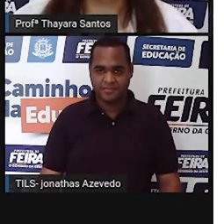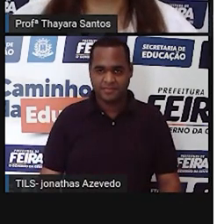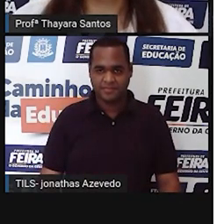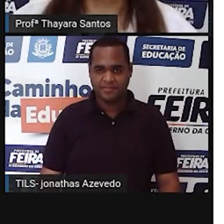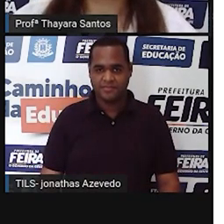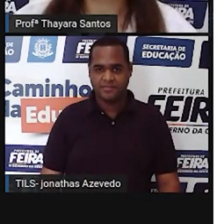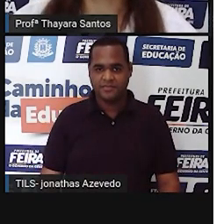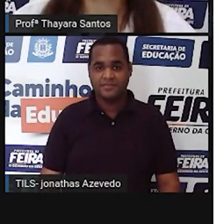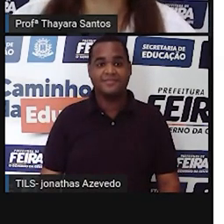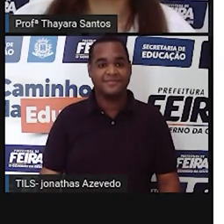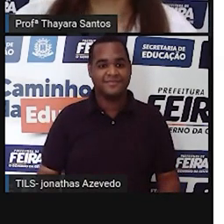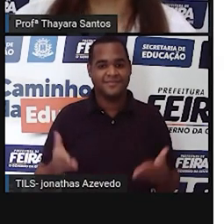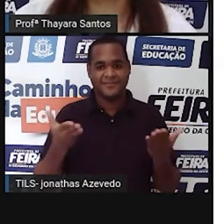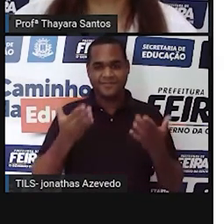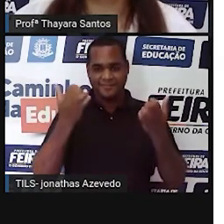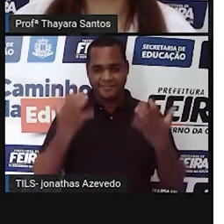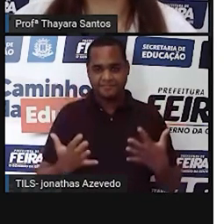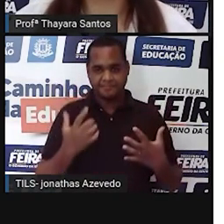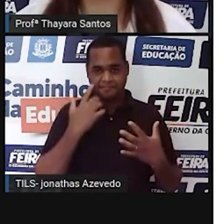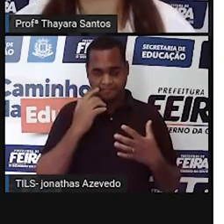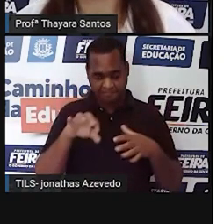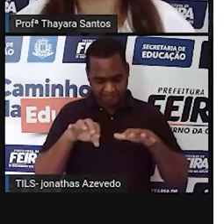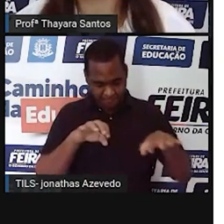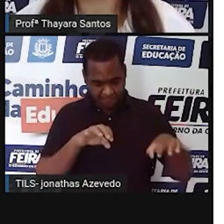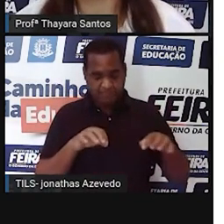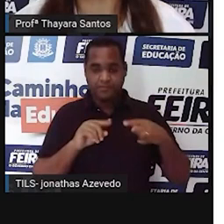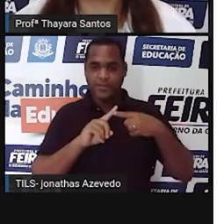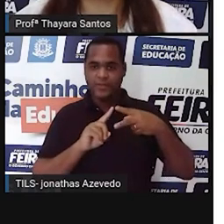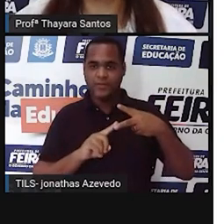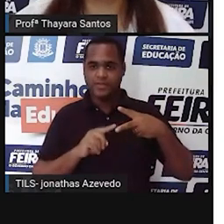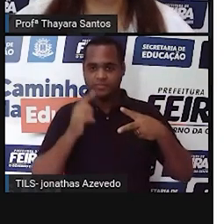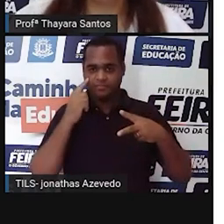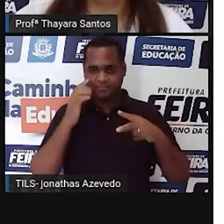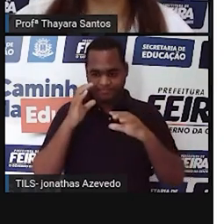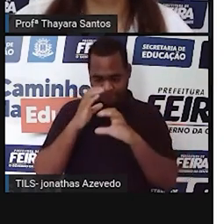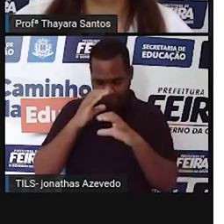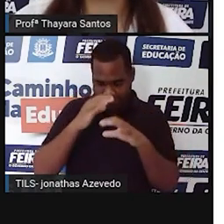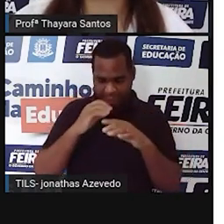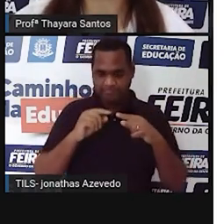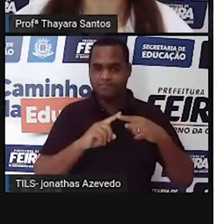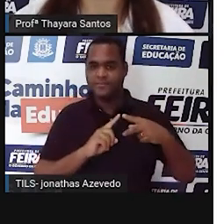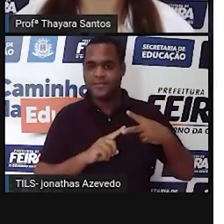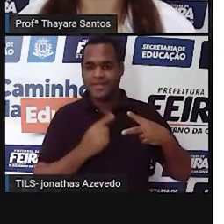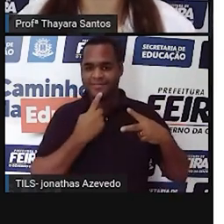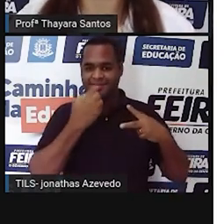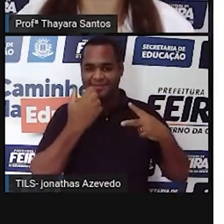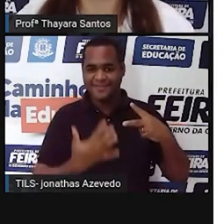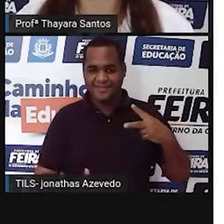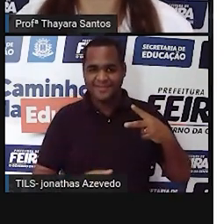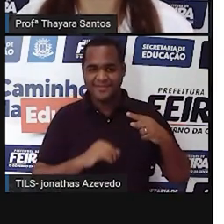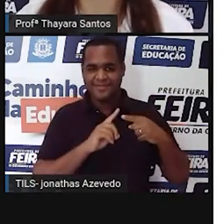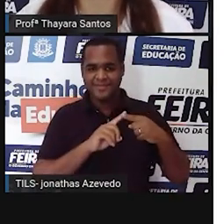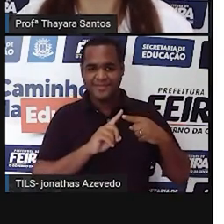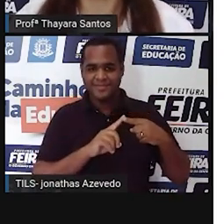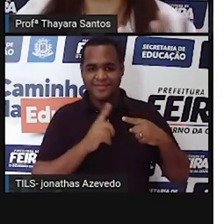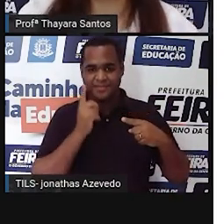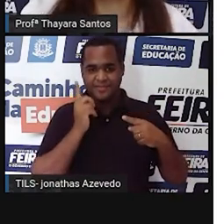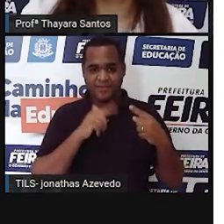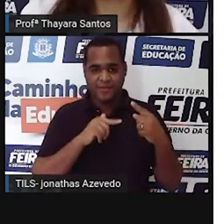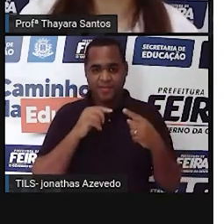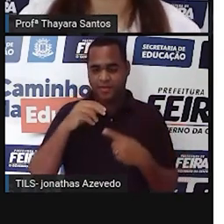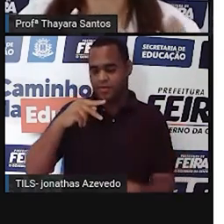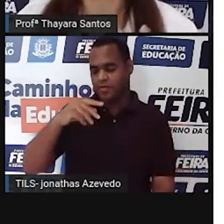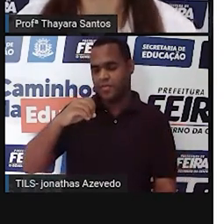Então, hoje a gente divide os microscópios em duas categorias. Eu já, inclusive, comentei aqui com vocês. Tem os microscópios que a gente chama de